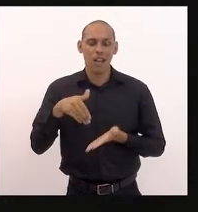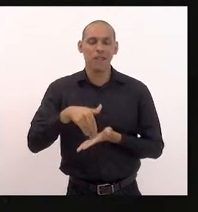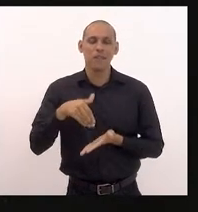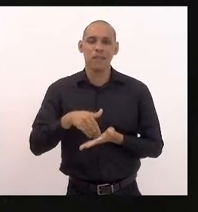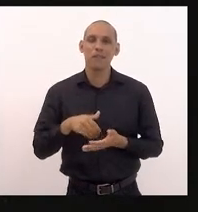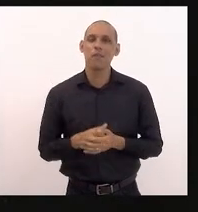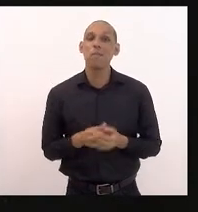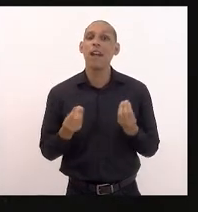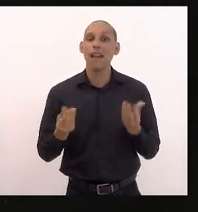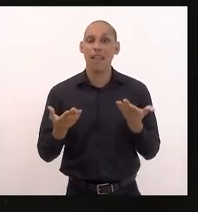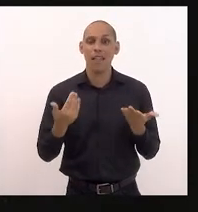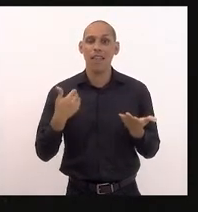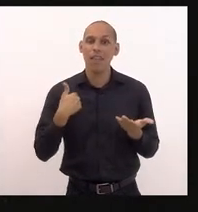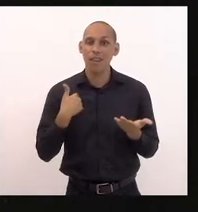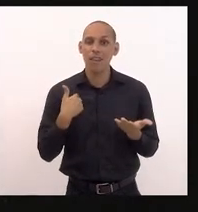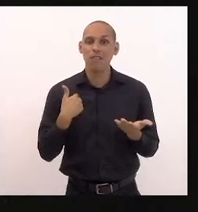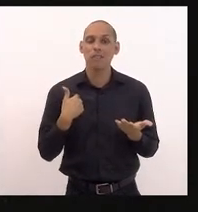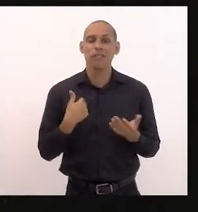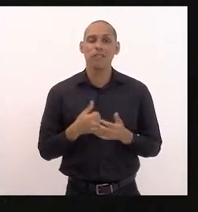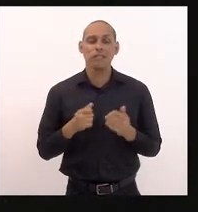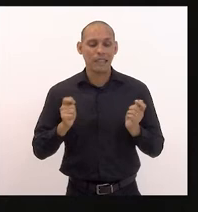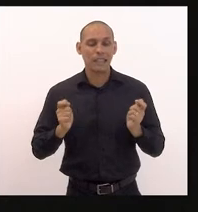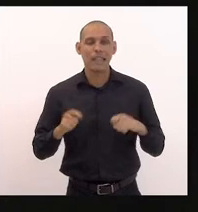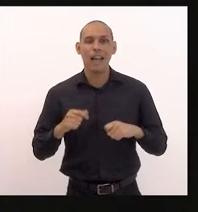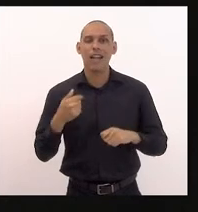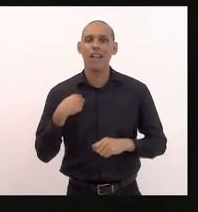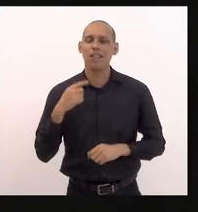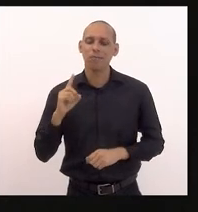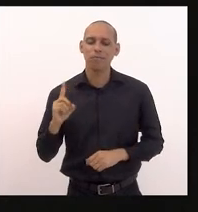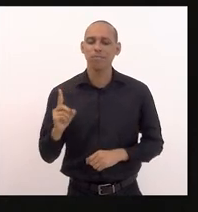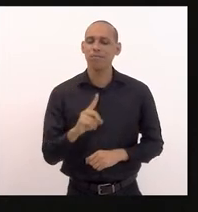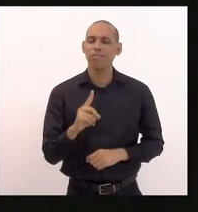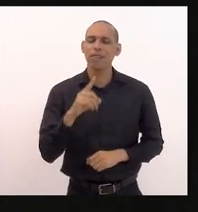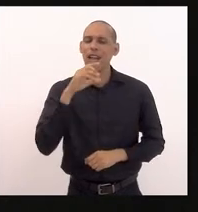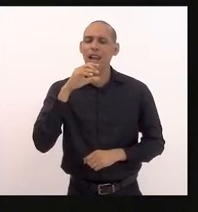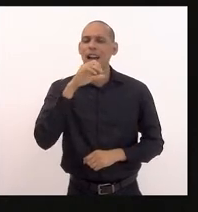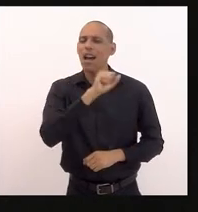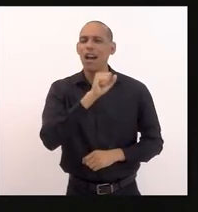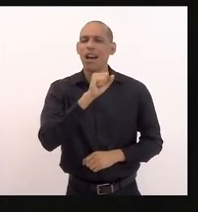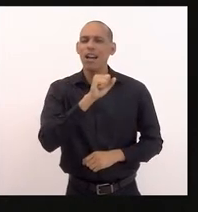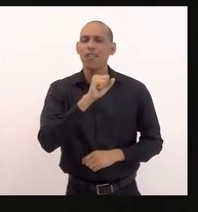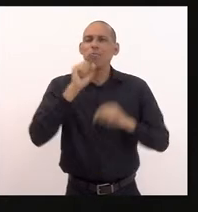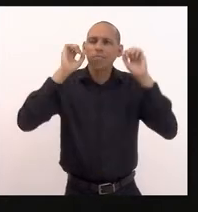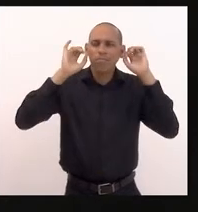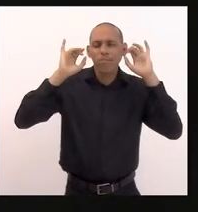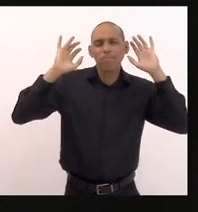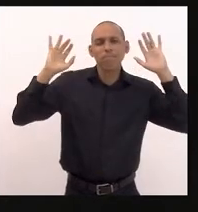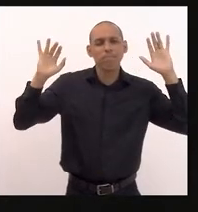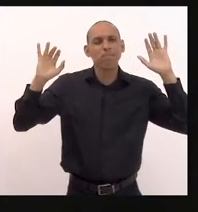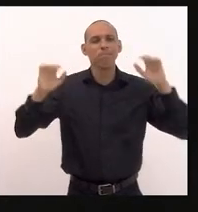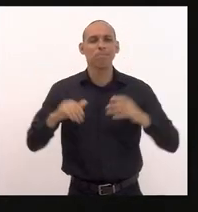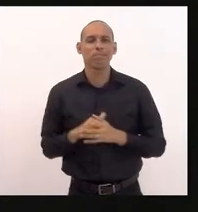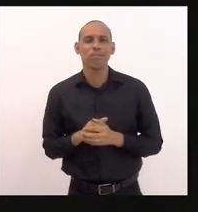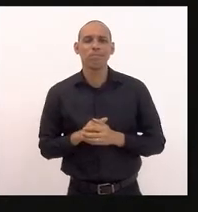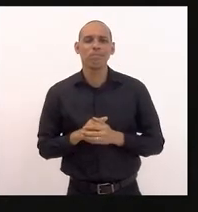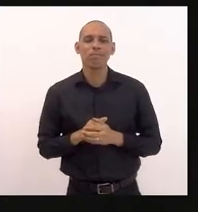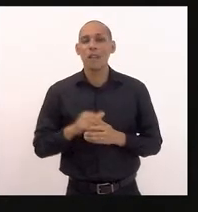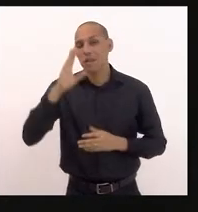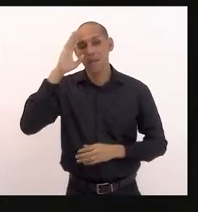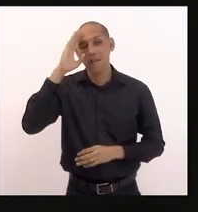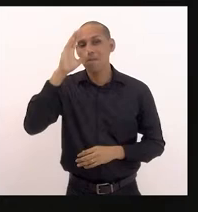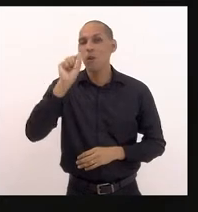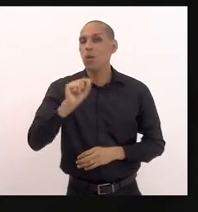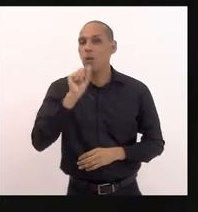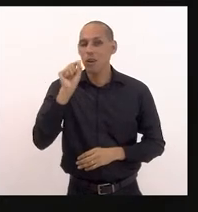para que eu possa fazer uso desse breve momento para fazer uma reflexão sobretudo olhando